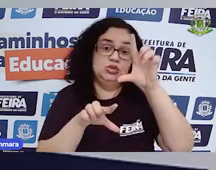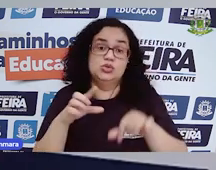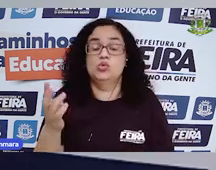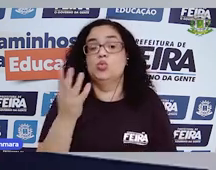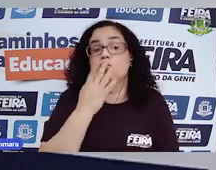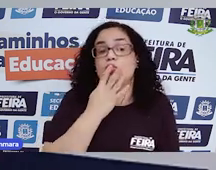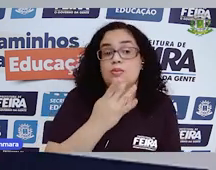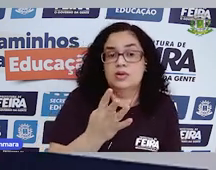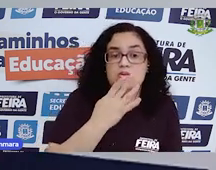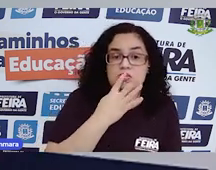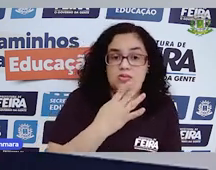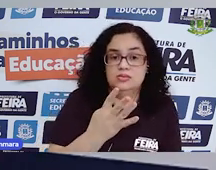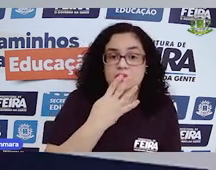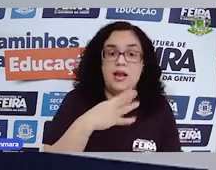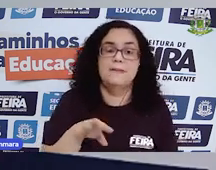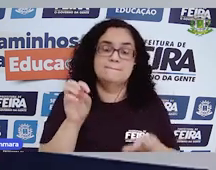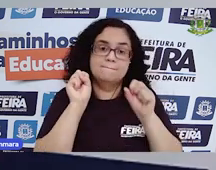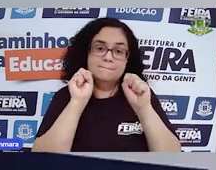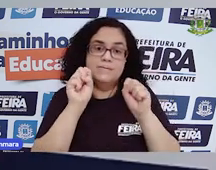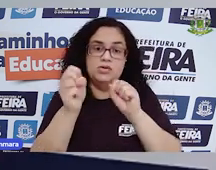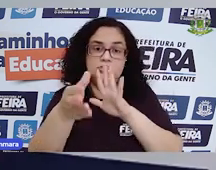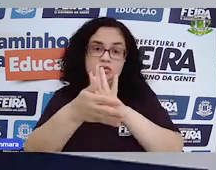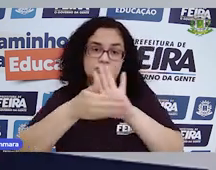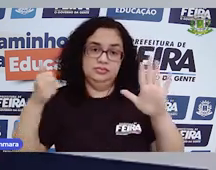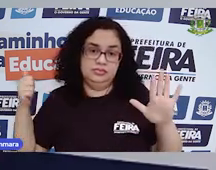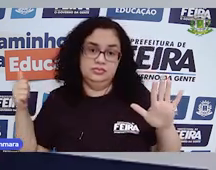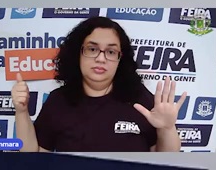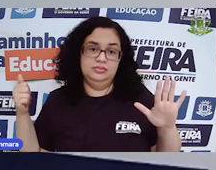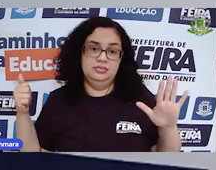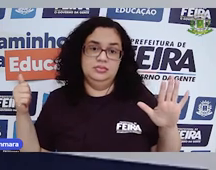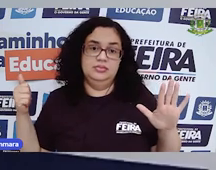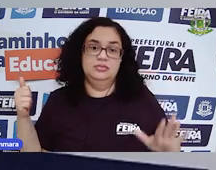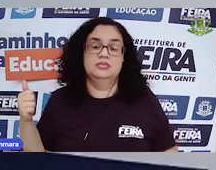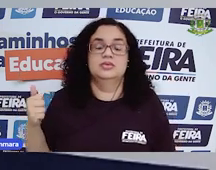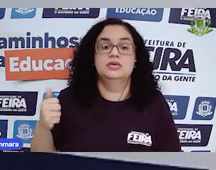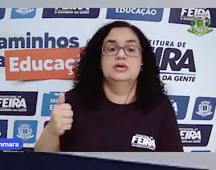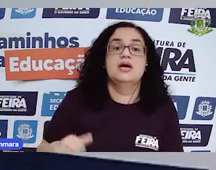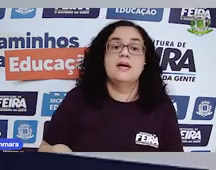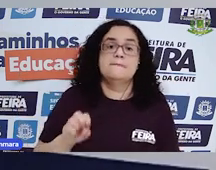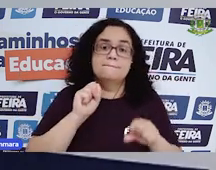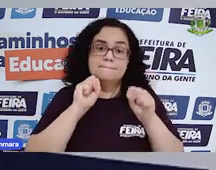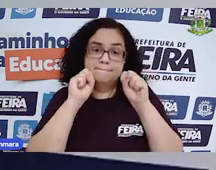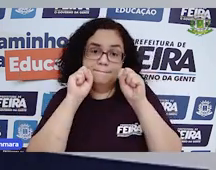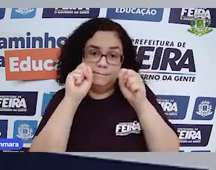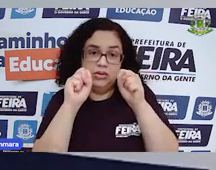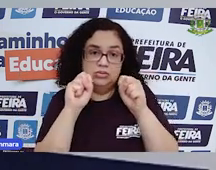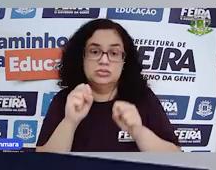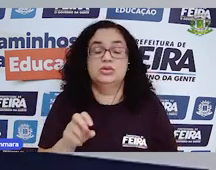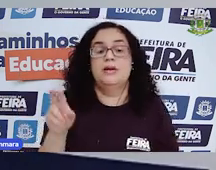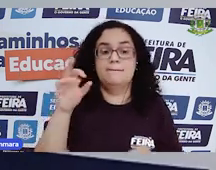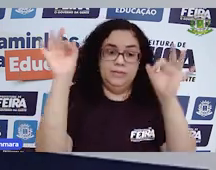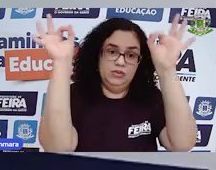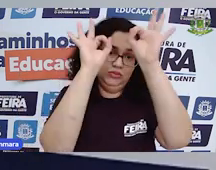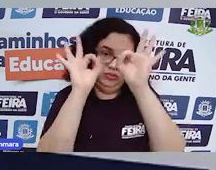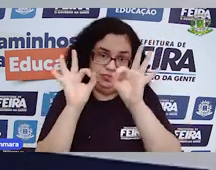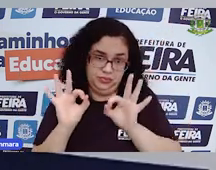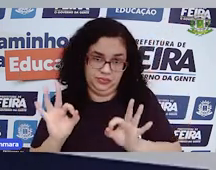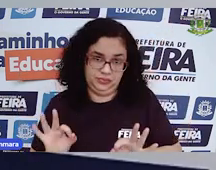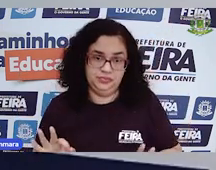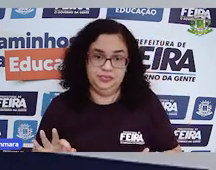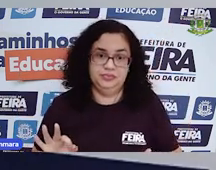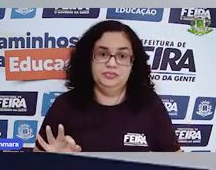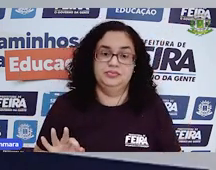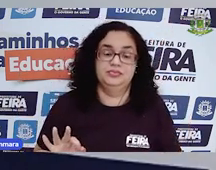aqui e pode riscar nessa tela. Onde tem esses quadradinhos aí, a gente pode riscar. Então, eu posso armar a conta aqui mesmo,